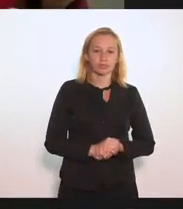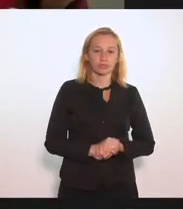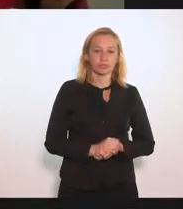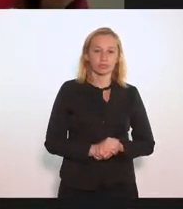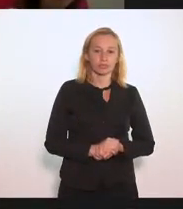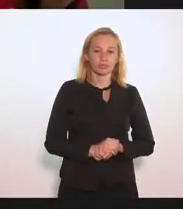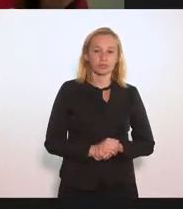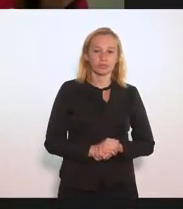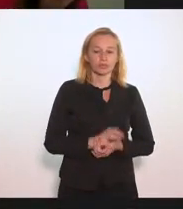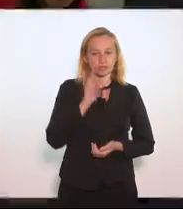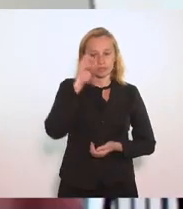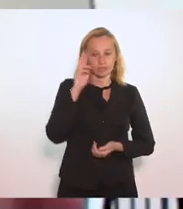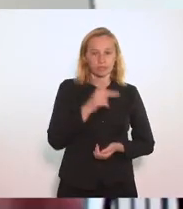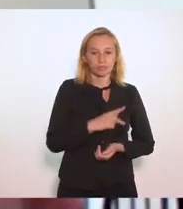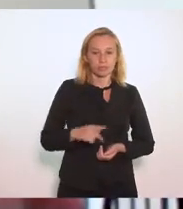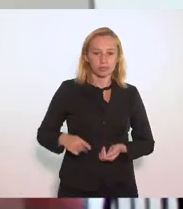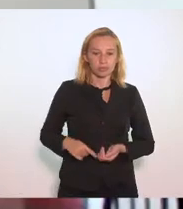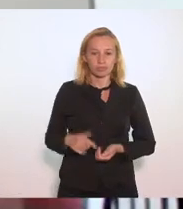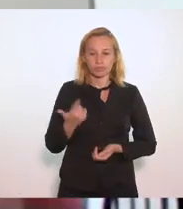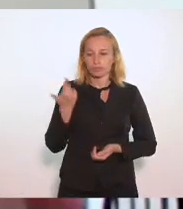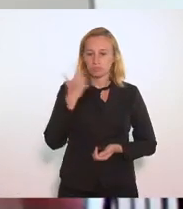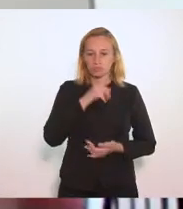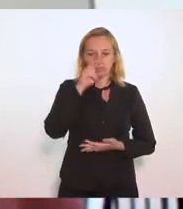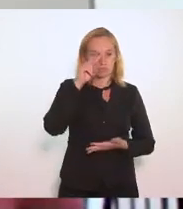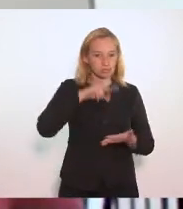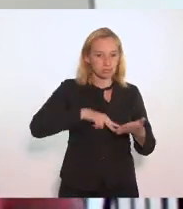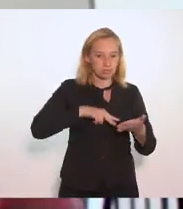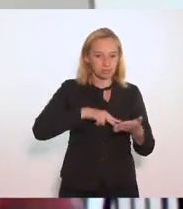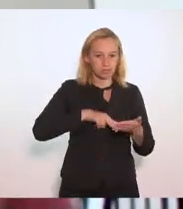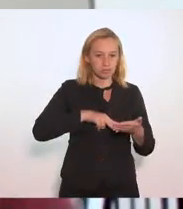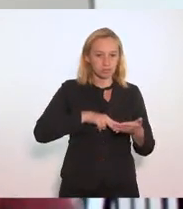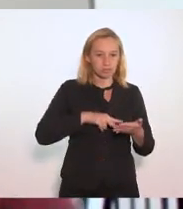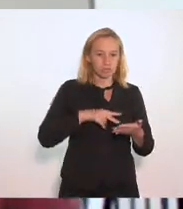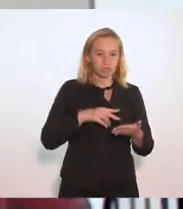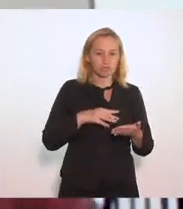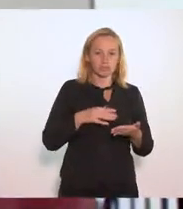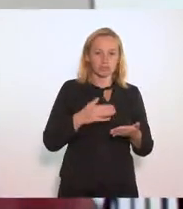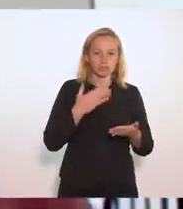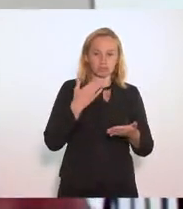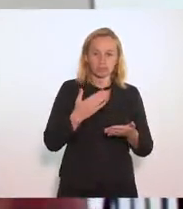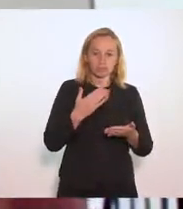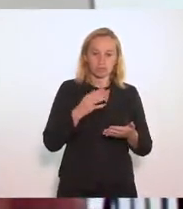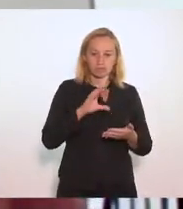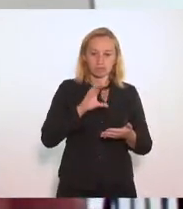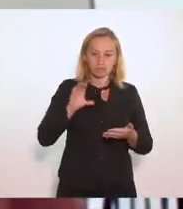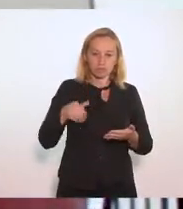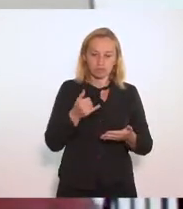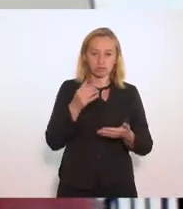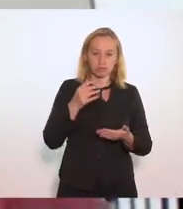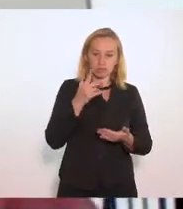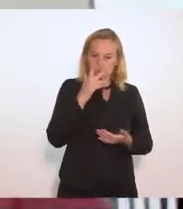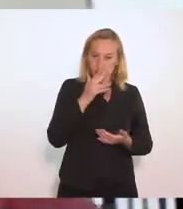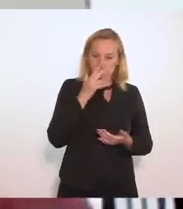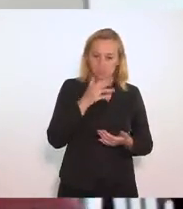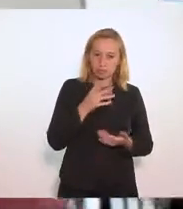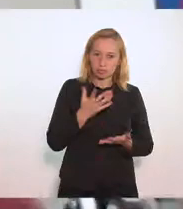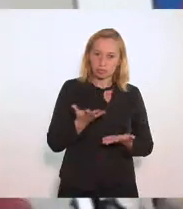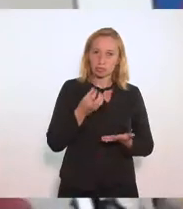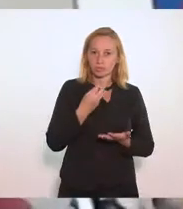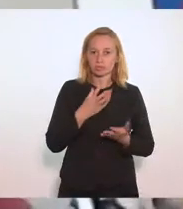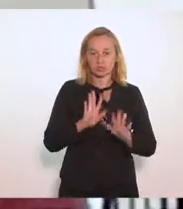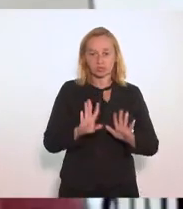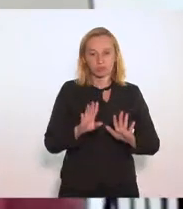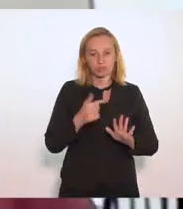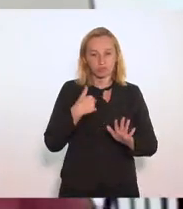Senhor Presidente, eu não tinha conseguido fazer a leitura do parecer da CCJ Parece que contemplou, mas pelas dúvidas vou